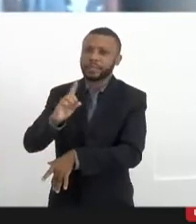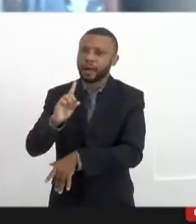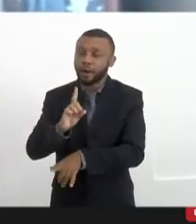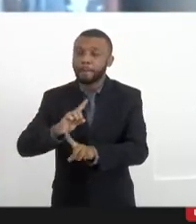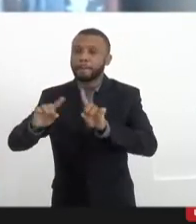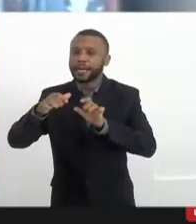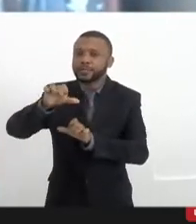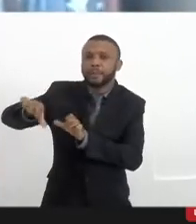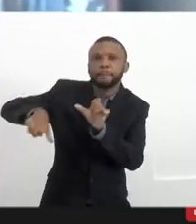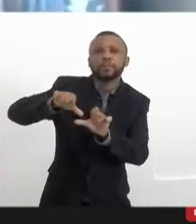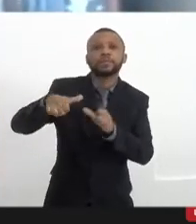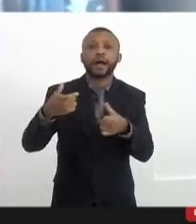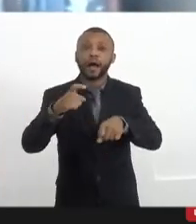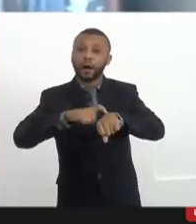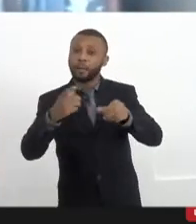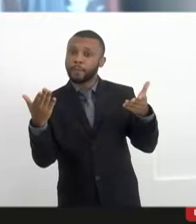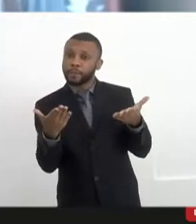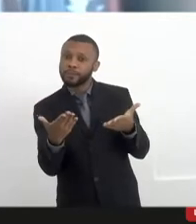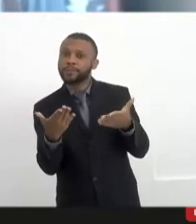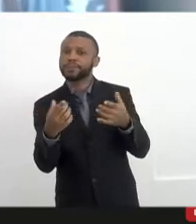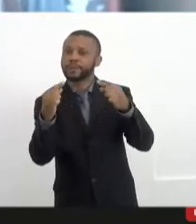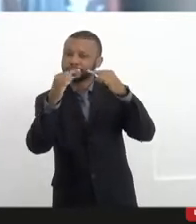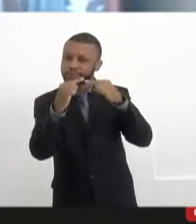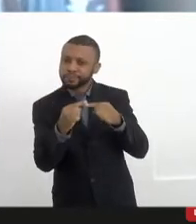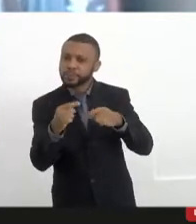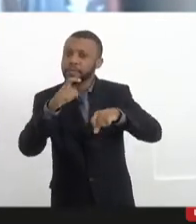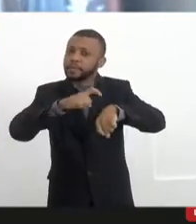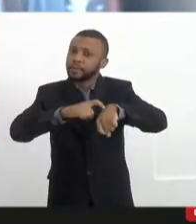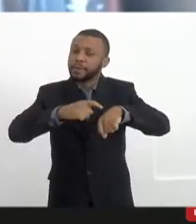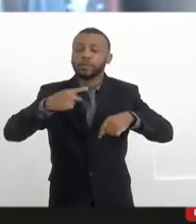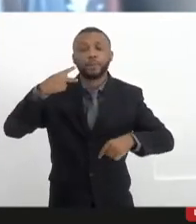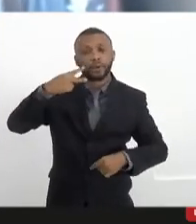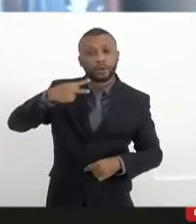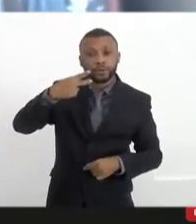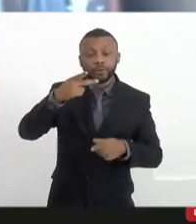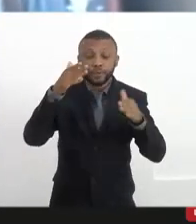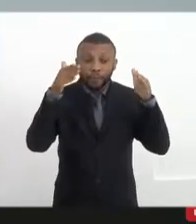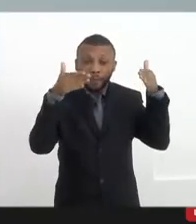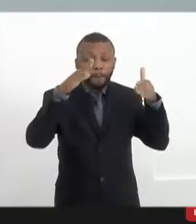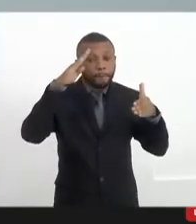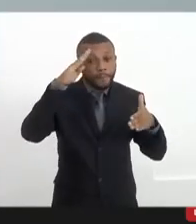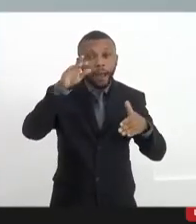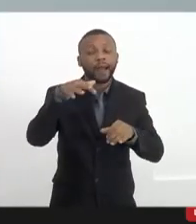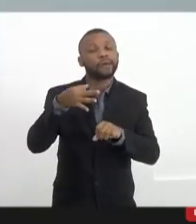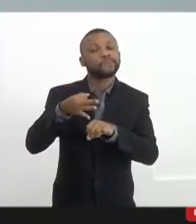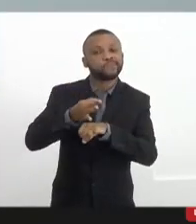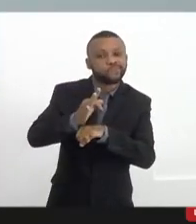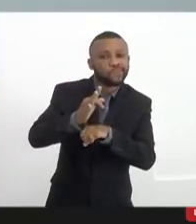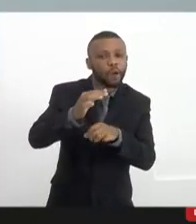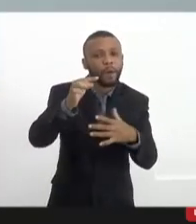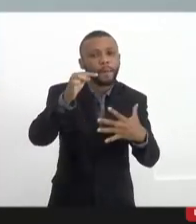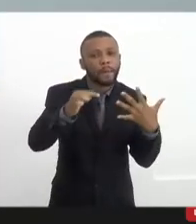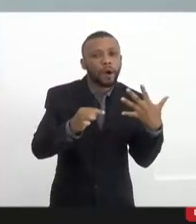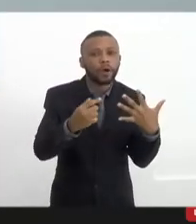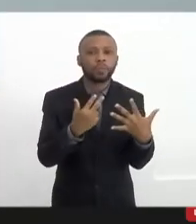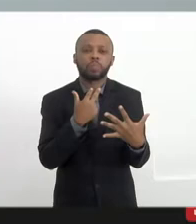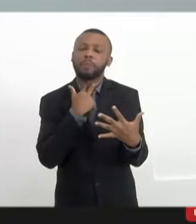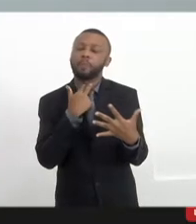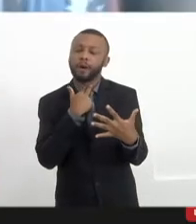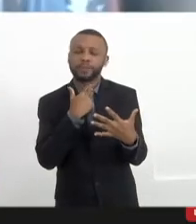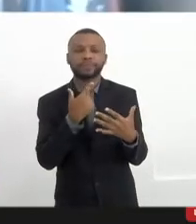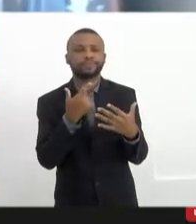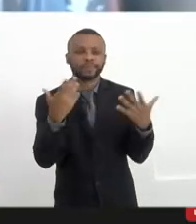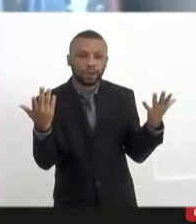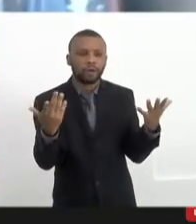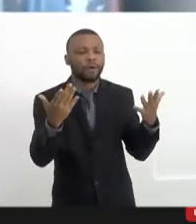reciclá-las para um momento político que a questão central é fake news, sem só de ódio. A gente não pode sair disso. Valdeck,